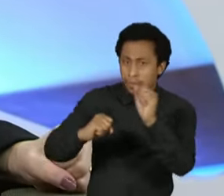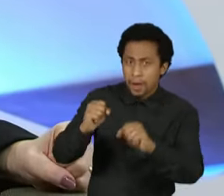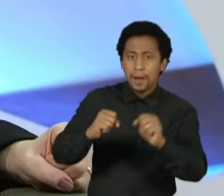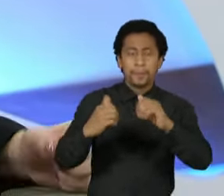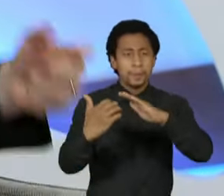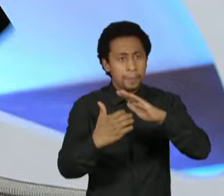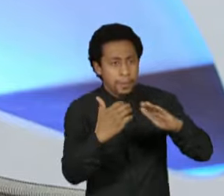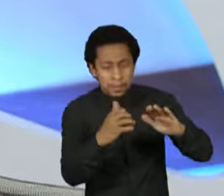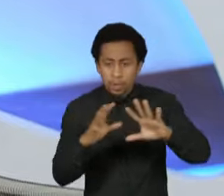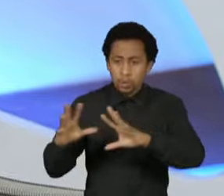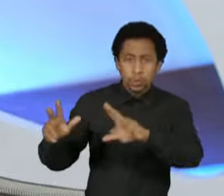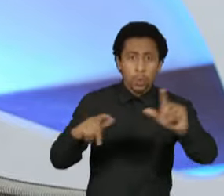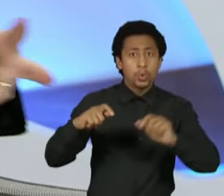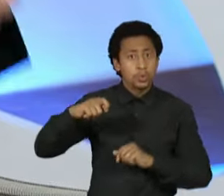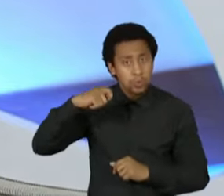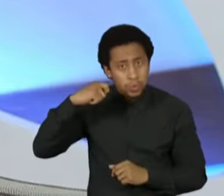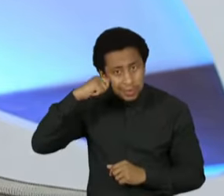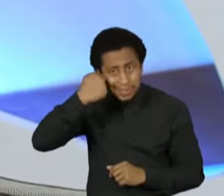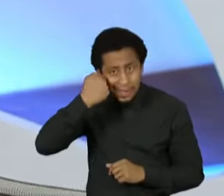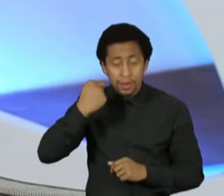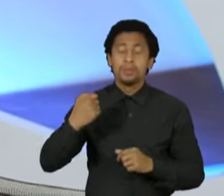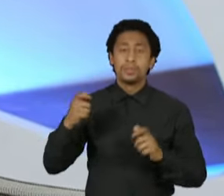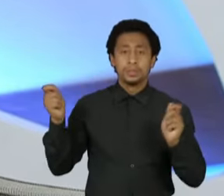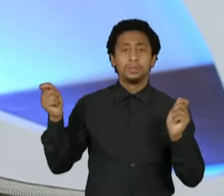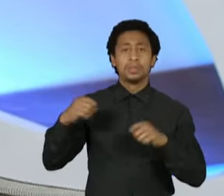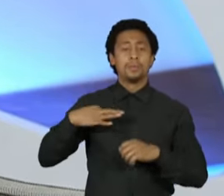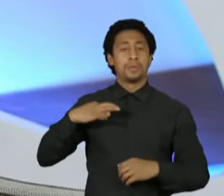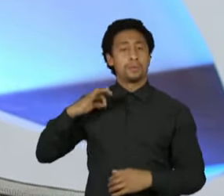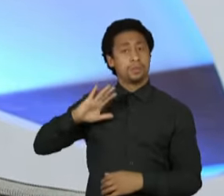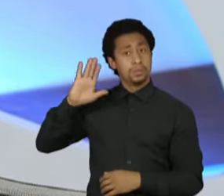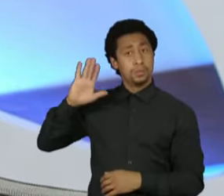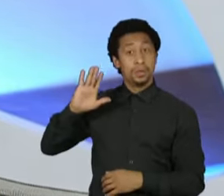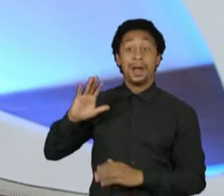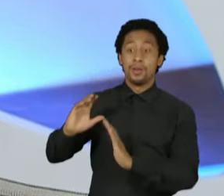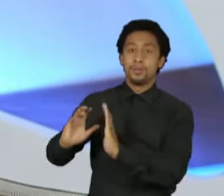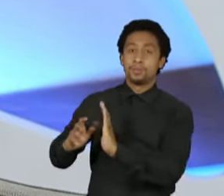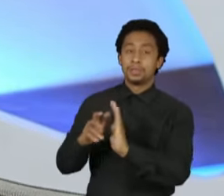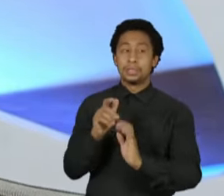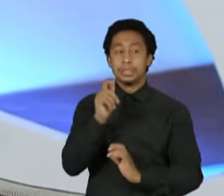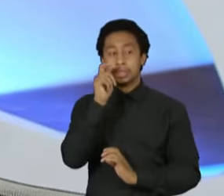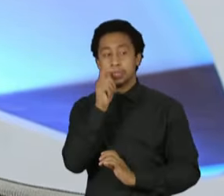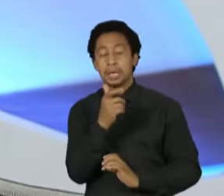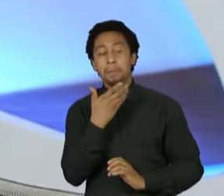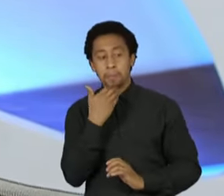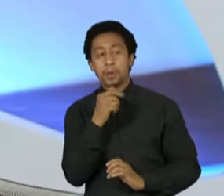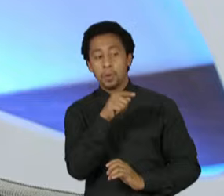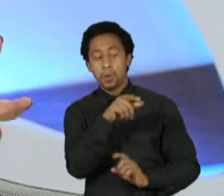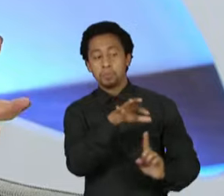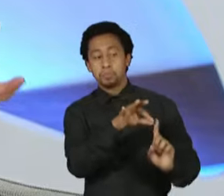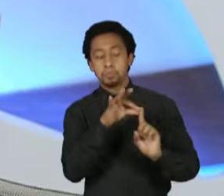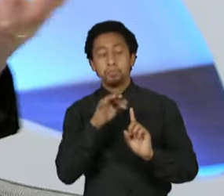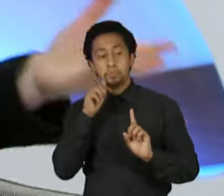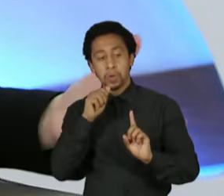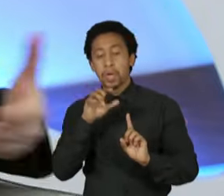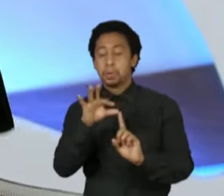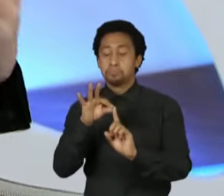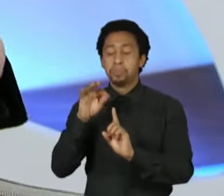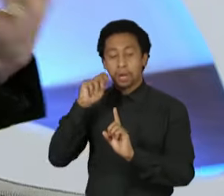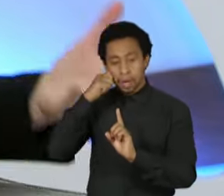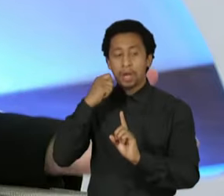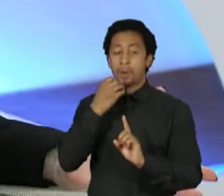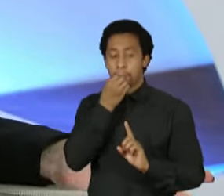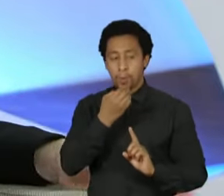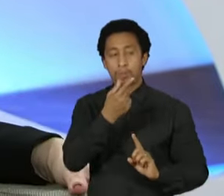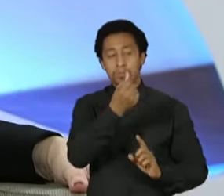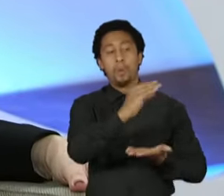venham fazer política e, a partir daí, os partidos têm interesse na eleição, porque ele vai ter o dobro do fundo partidário eleitoral. Acho que